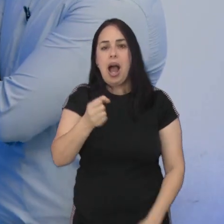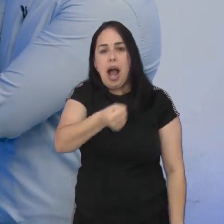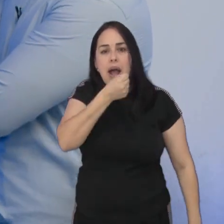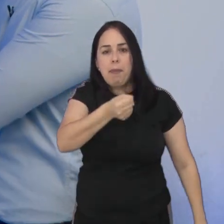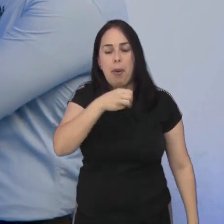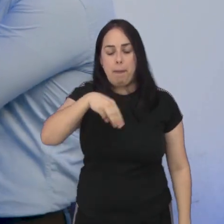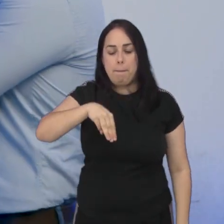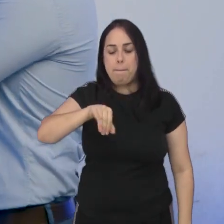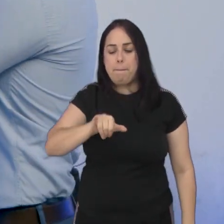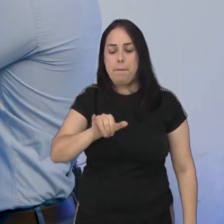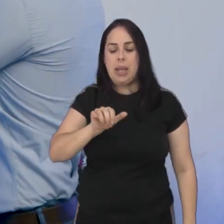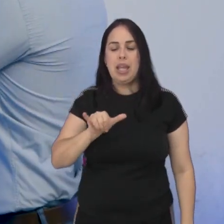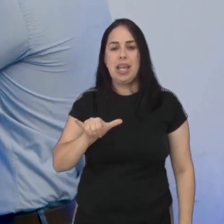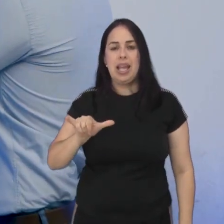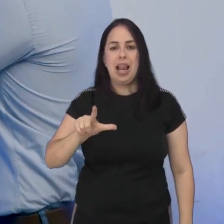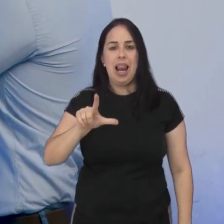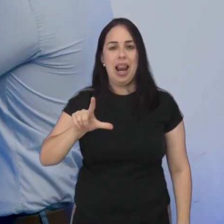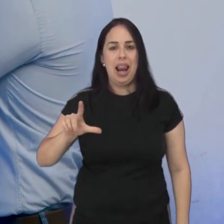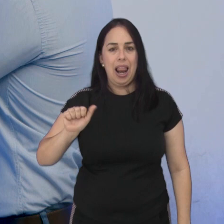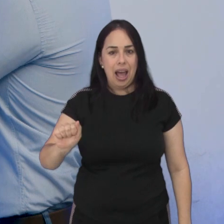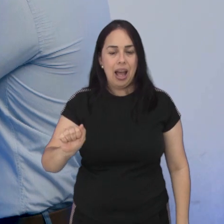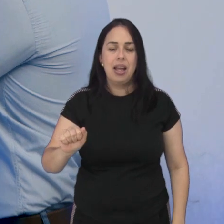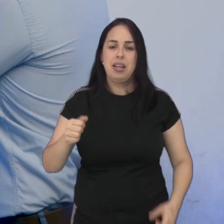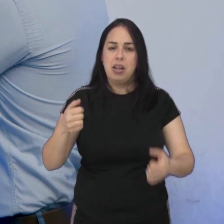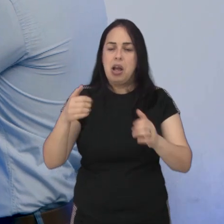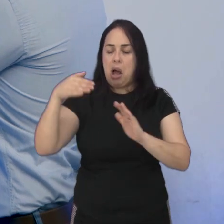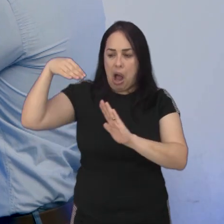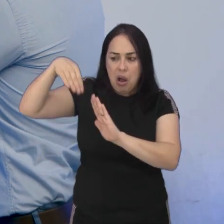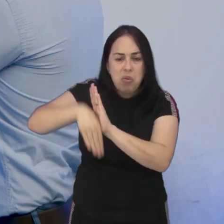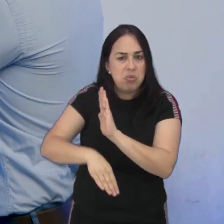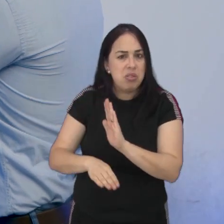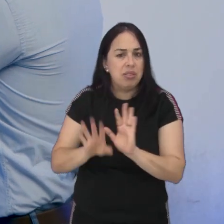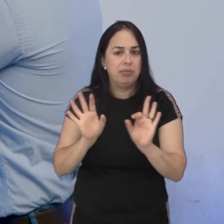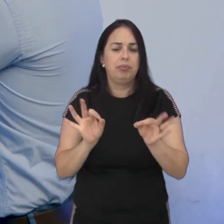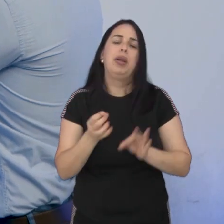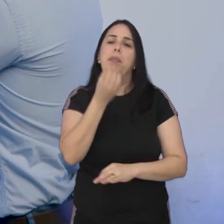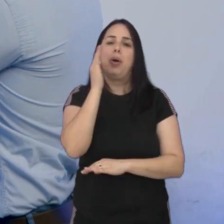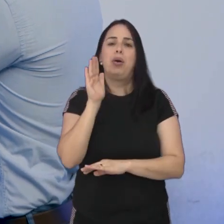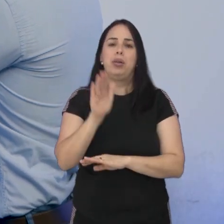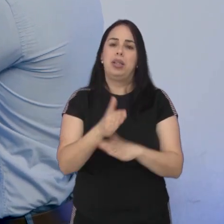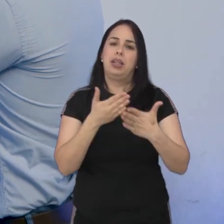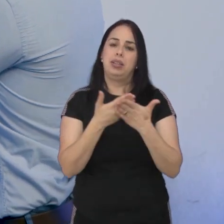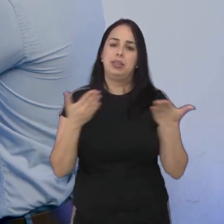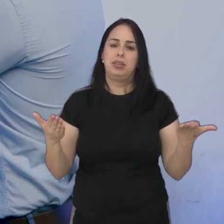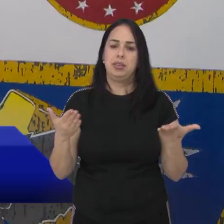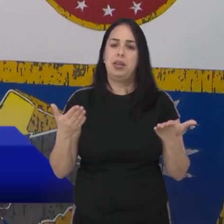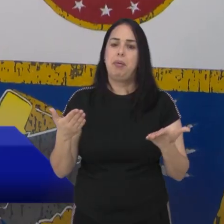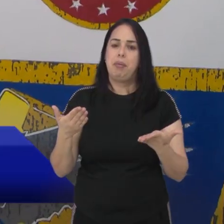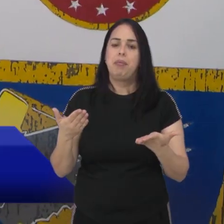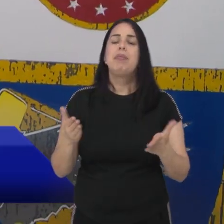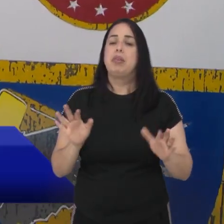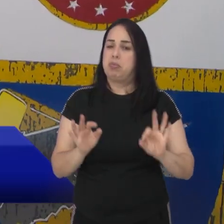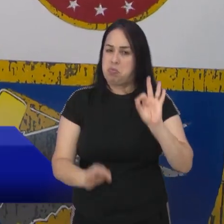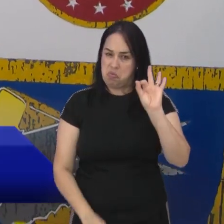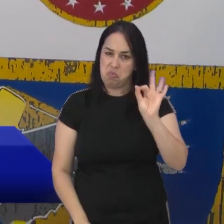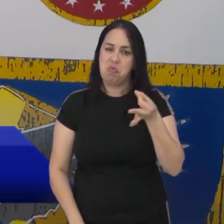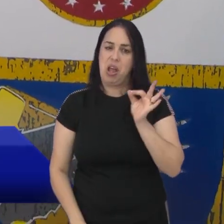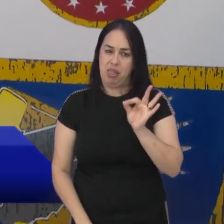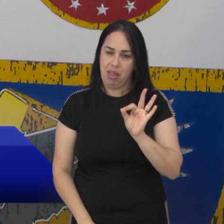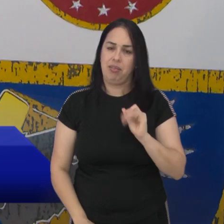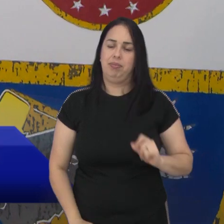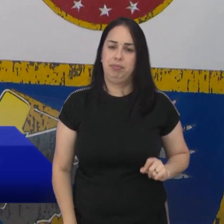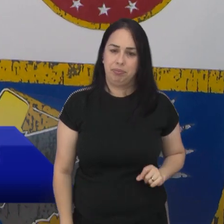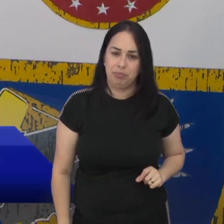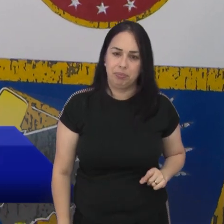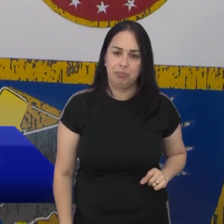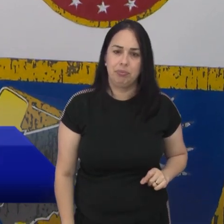foi apurar com o Taficalização. Os números caíram, né Mila? Olá Guerra, boa tarde a todos do estúdio. É isso